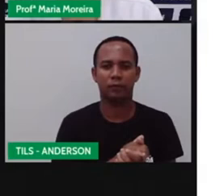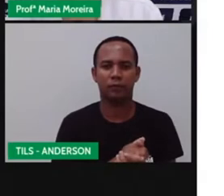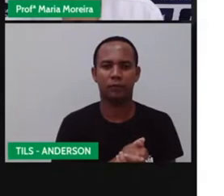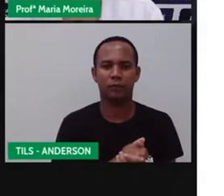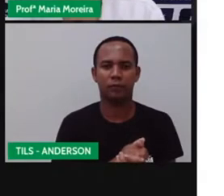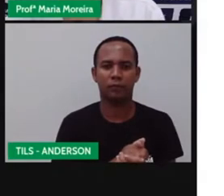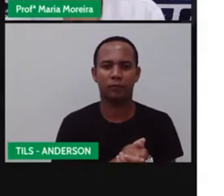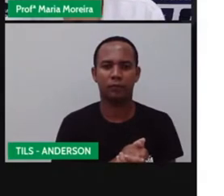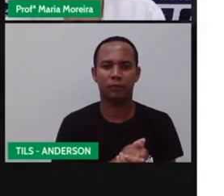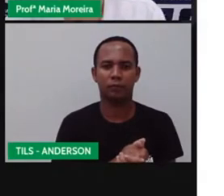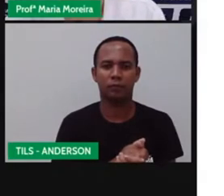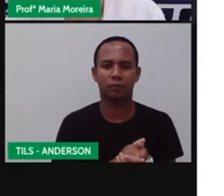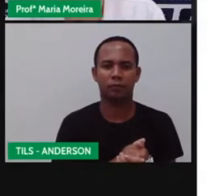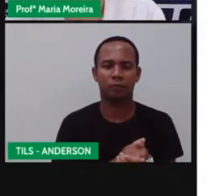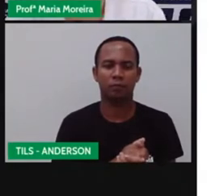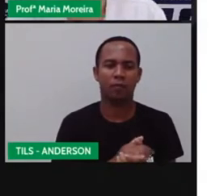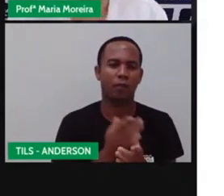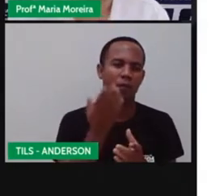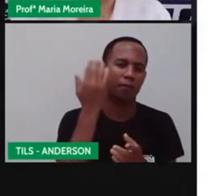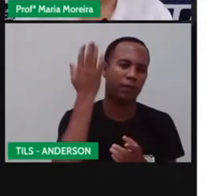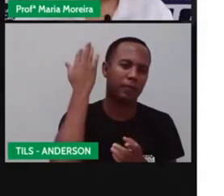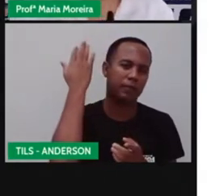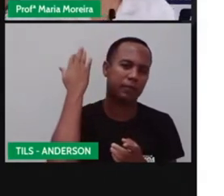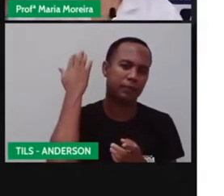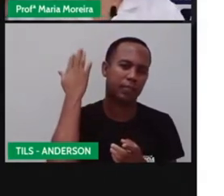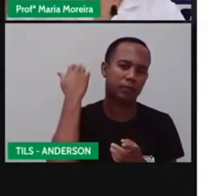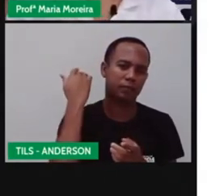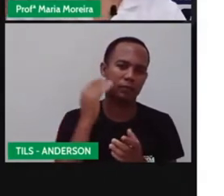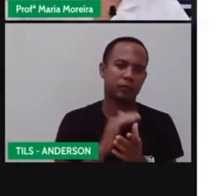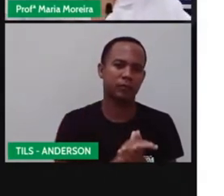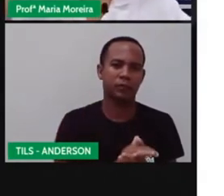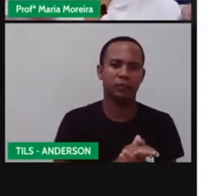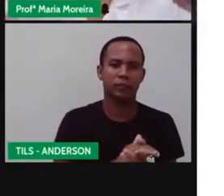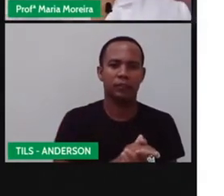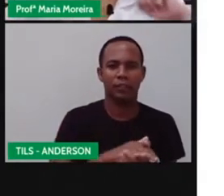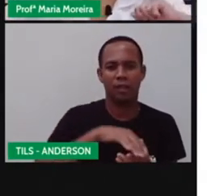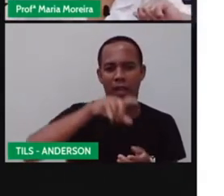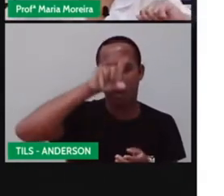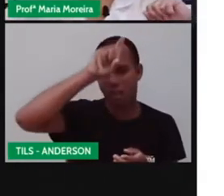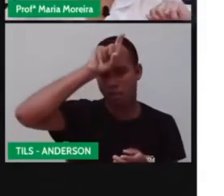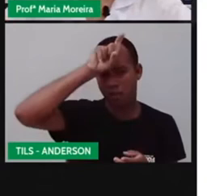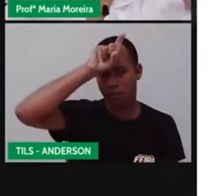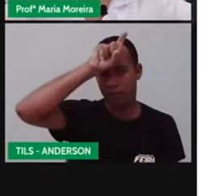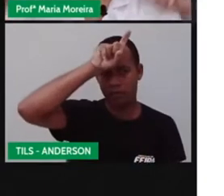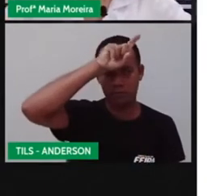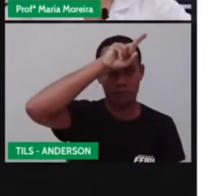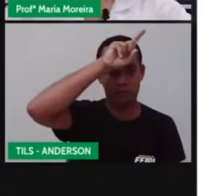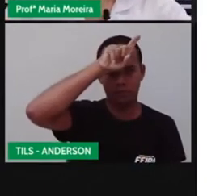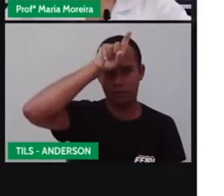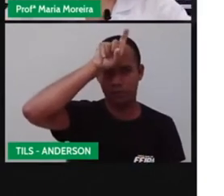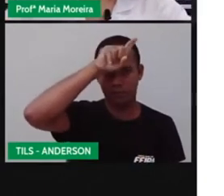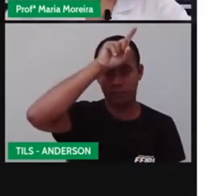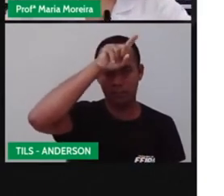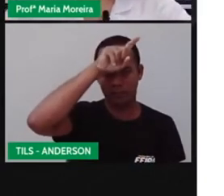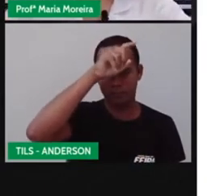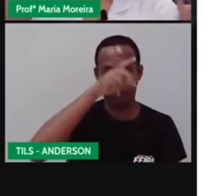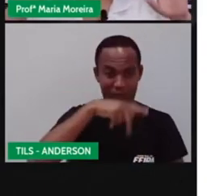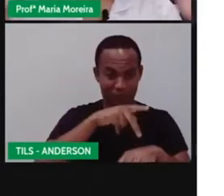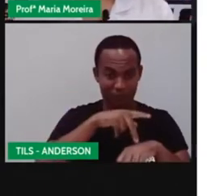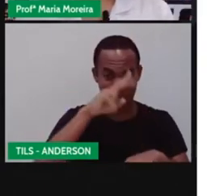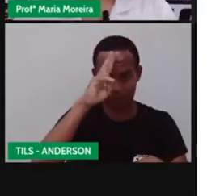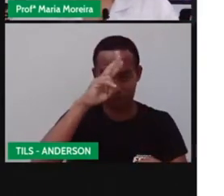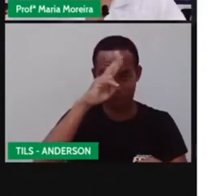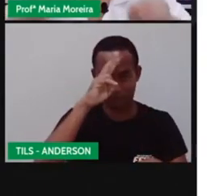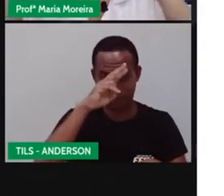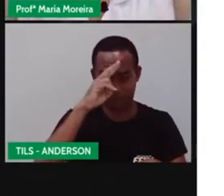Vamos lá. Do Egito, né? O Egito, que a gente falou na semana passada, que falamos sobre matemática, de como